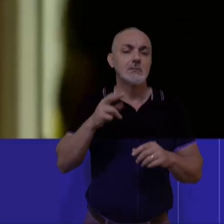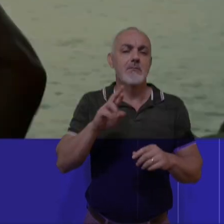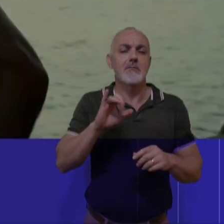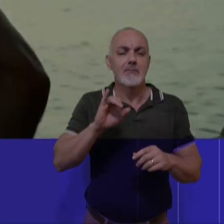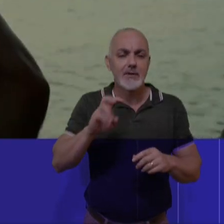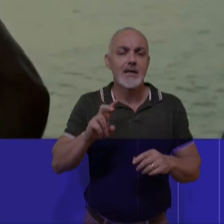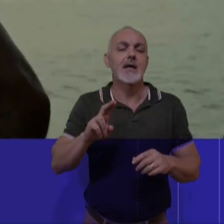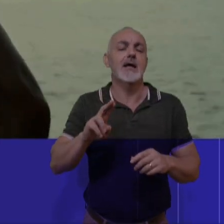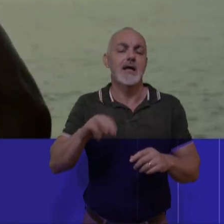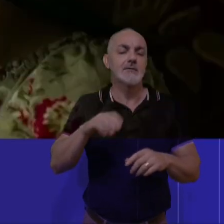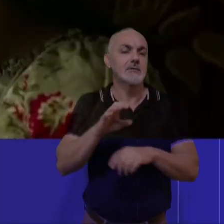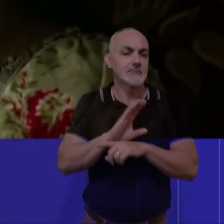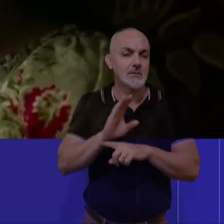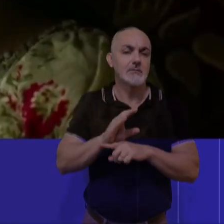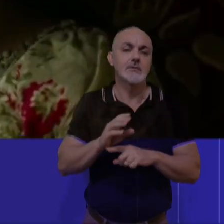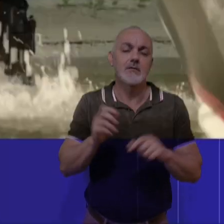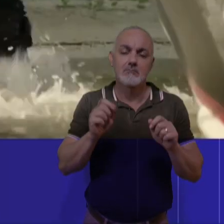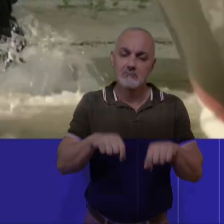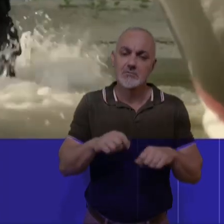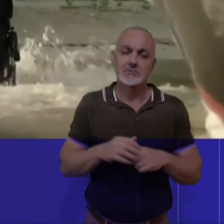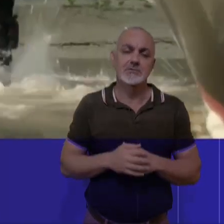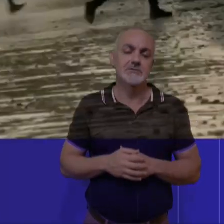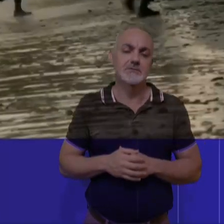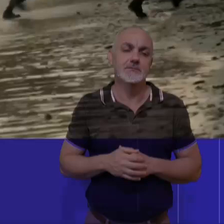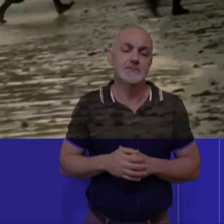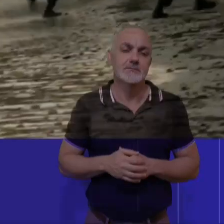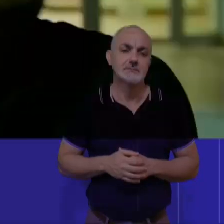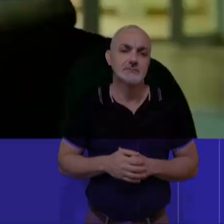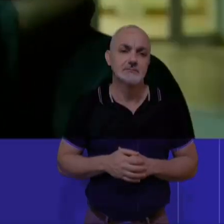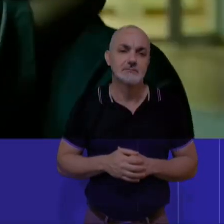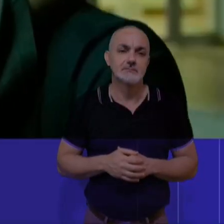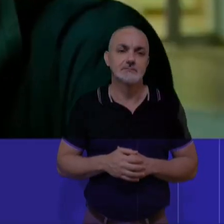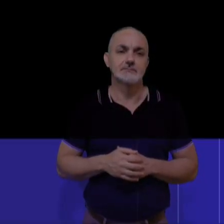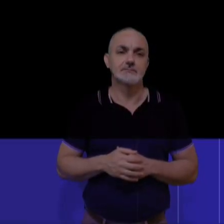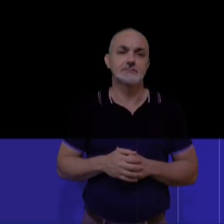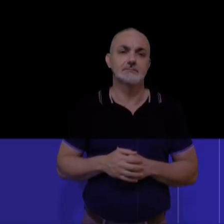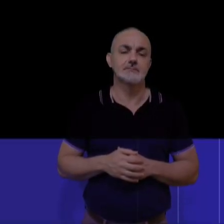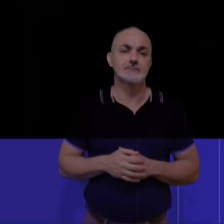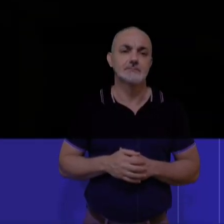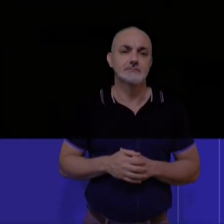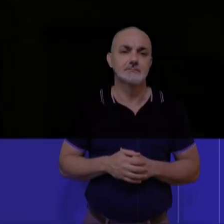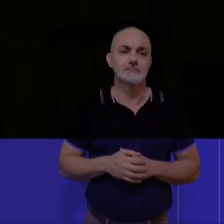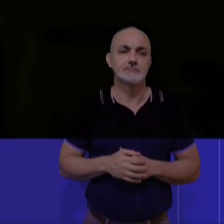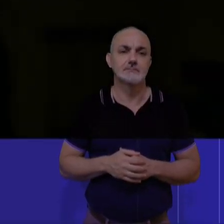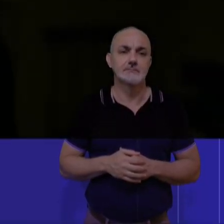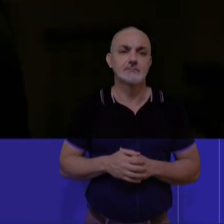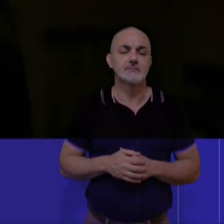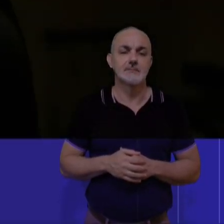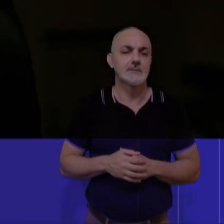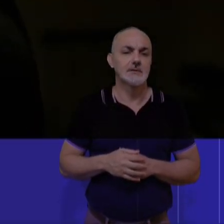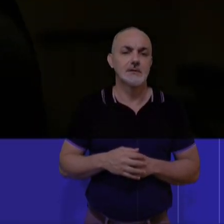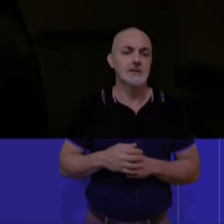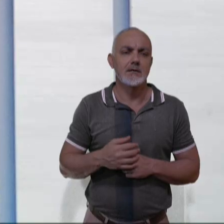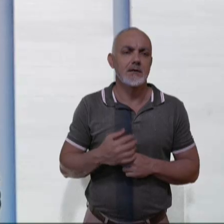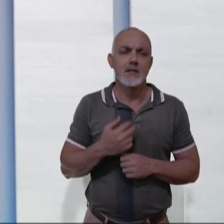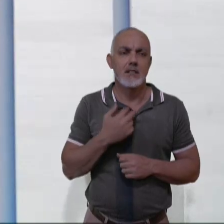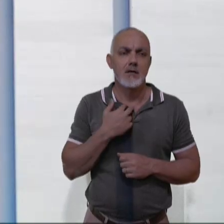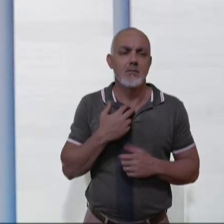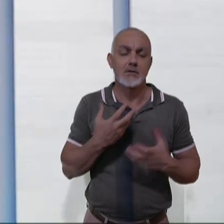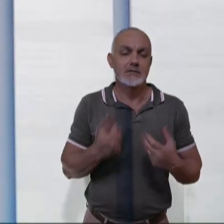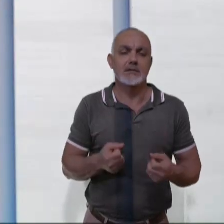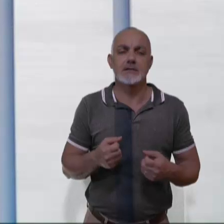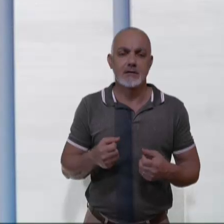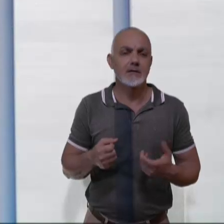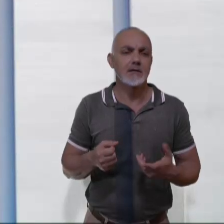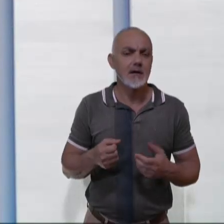Deus te fala o que fazer, você não pode excitar. E